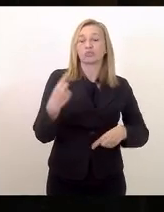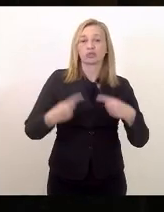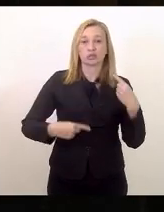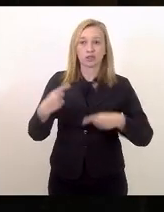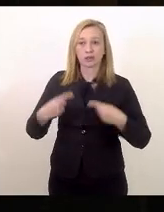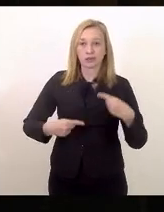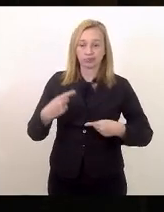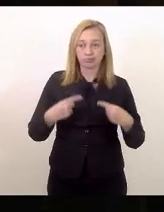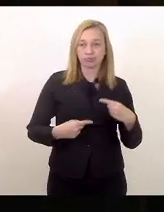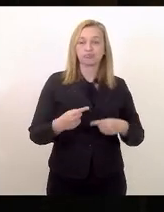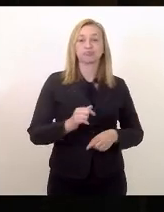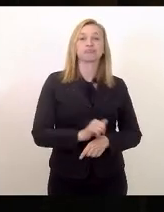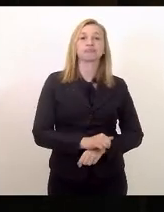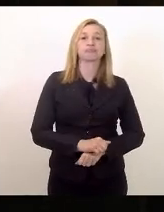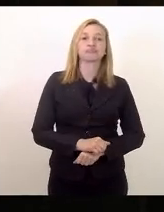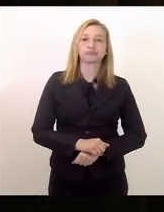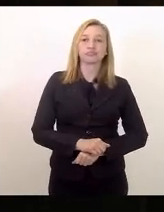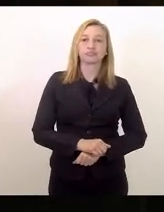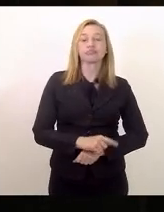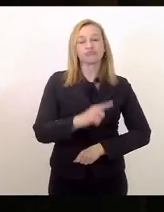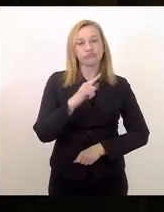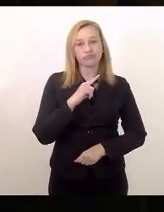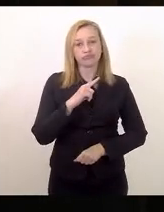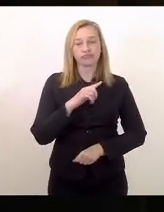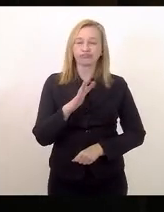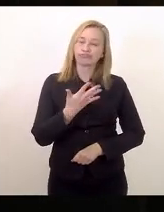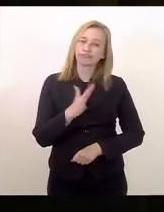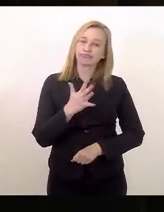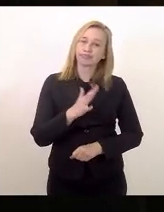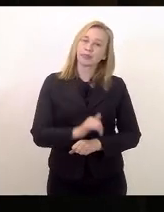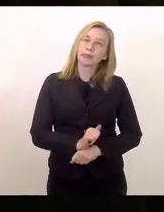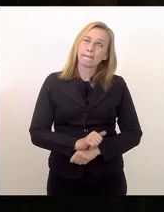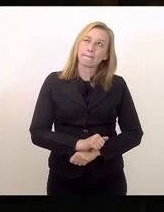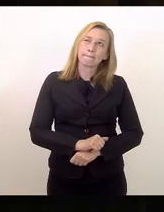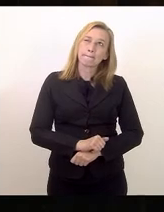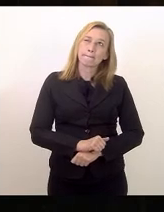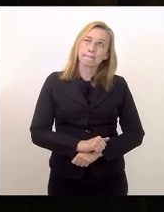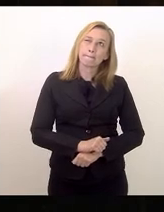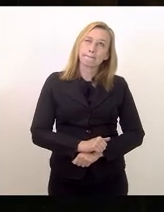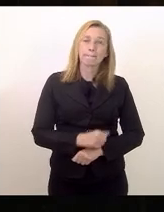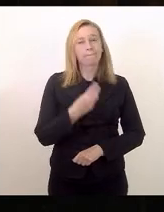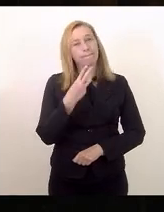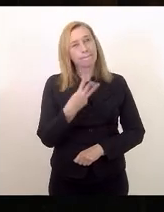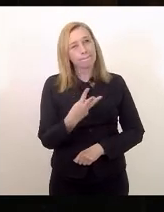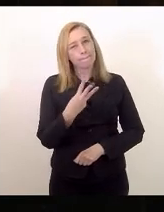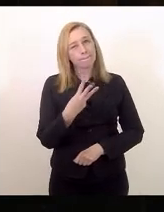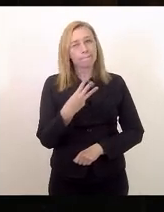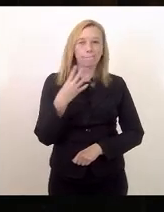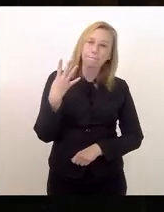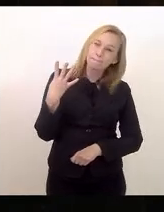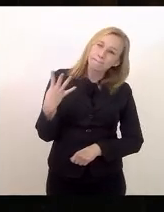Nós vamos ter, no mínimo, de três a quatro